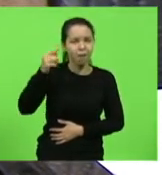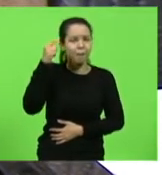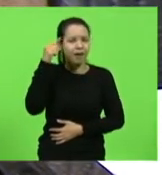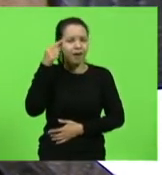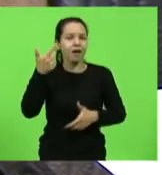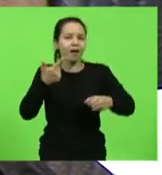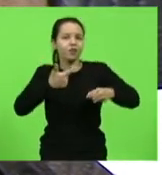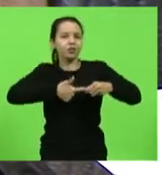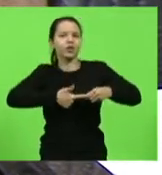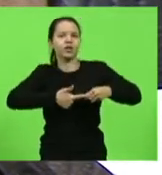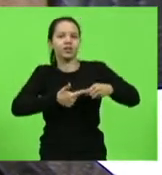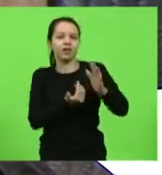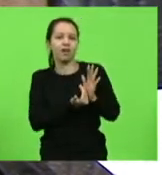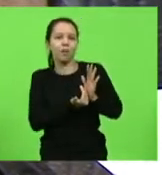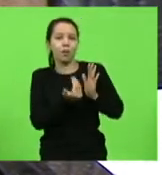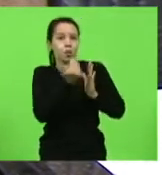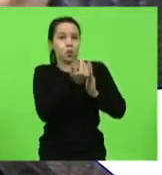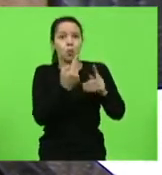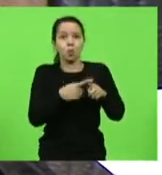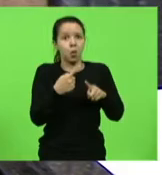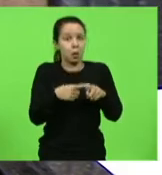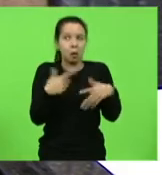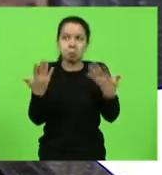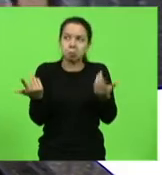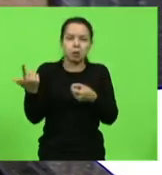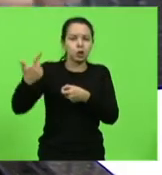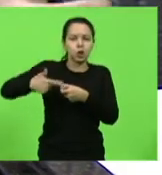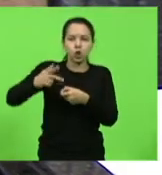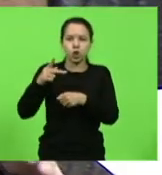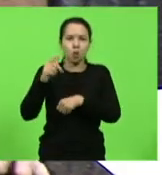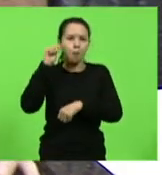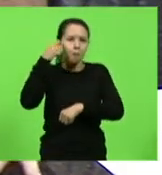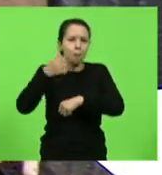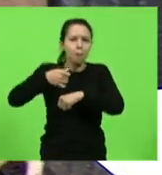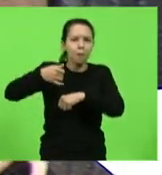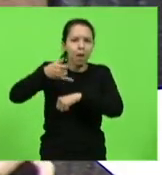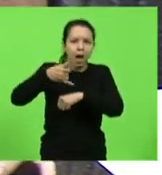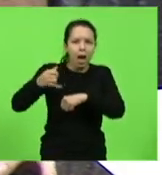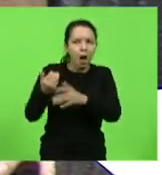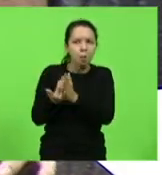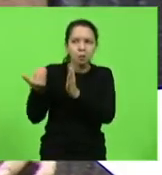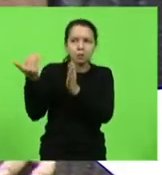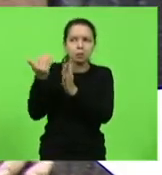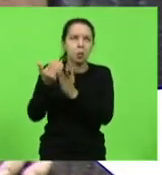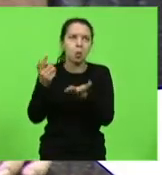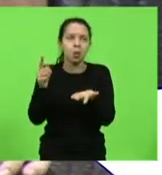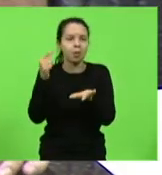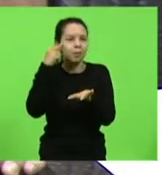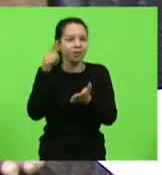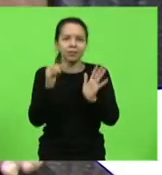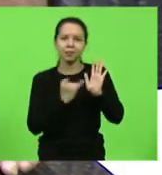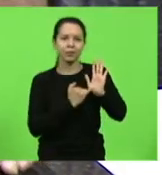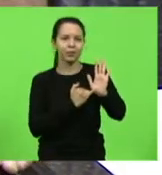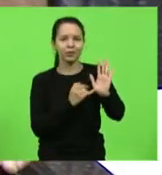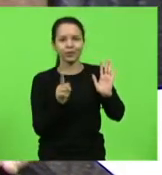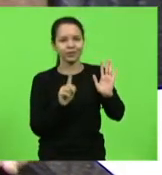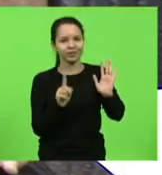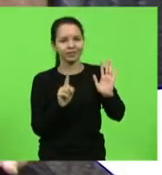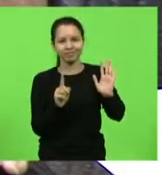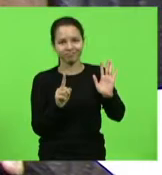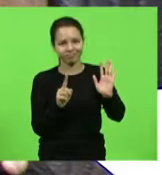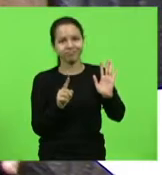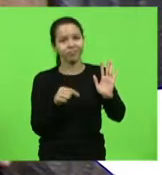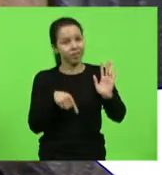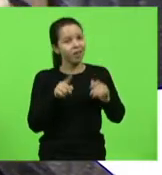gasolina, que aumentou, porque, sei lá, o petróleo aumentou, só isso, e não porque é o imposto que tem ali. É isso, é essa